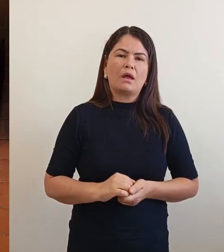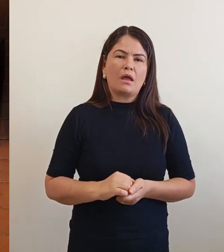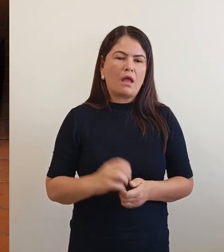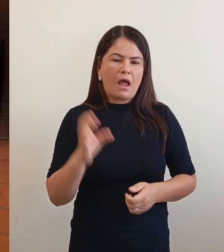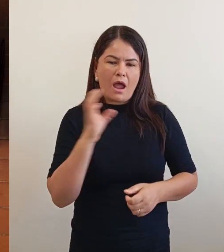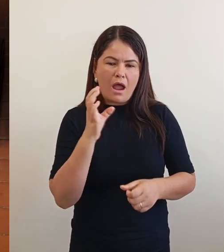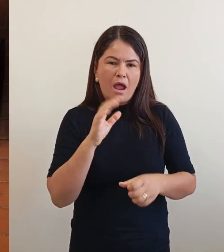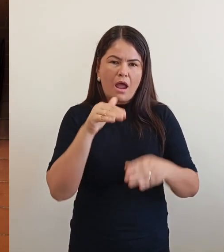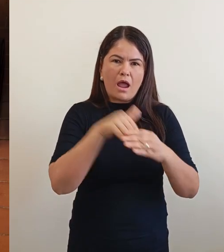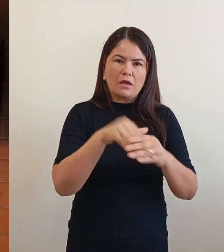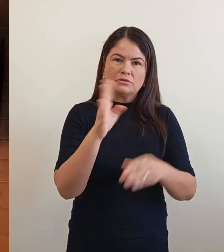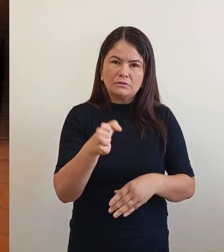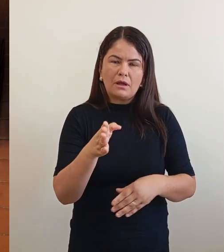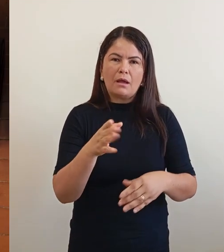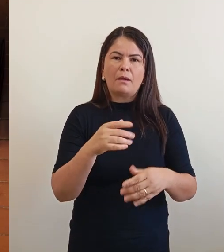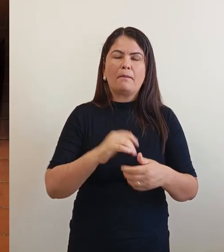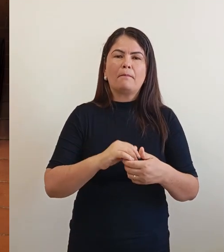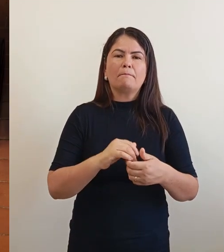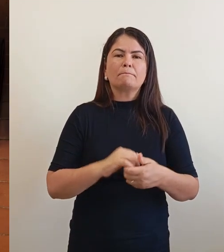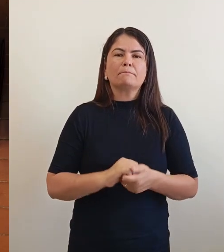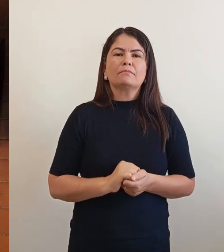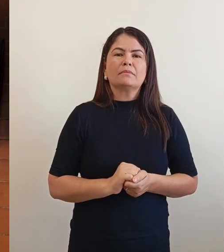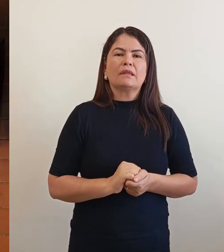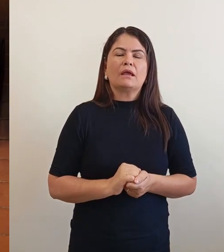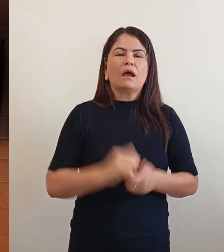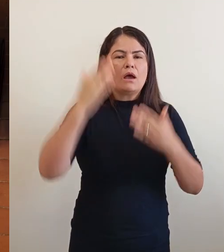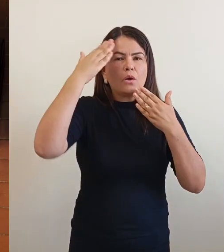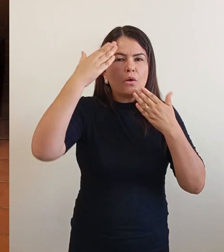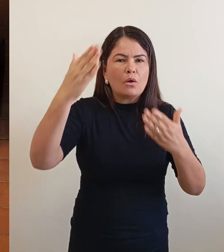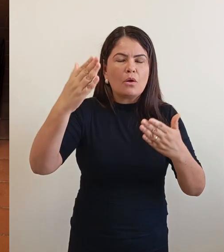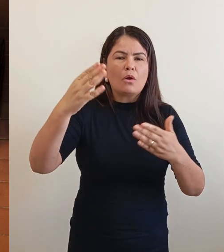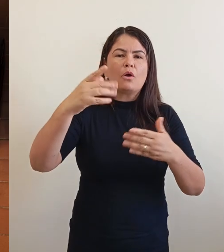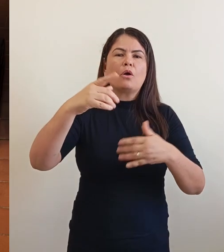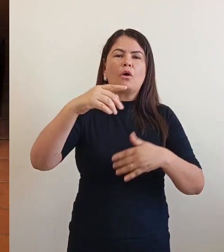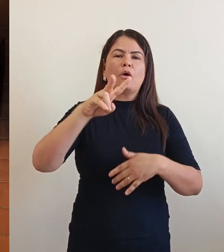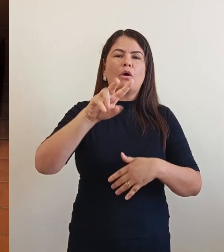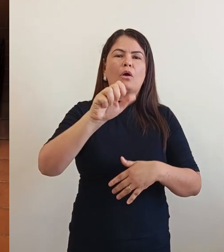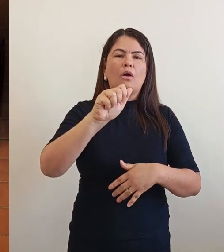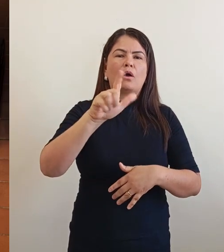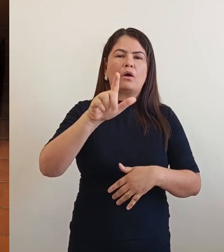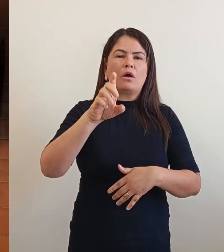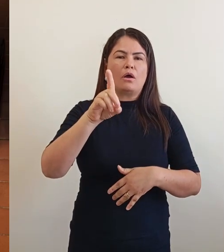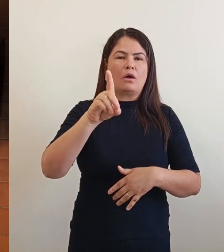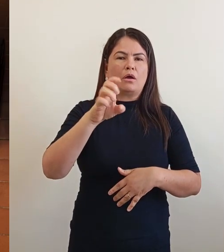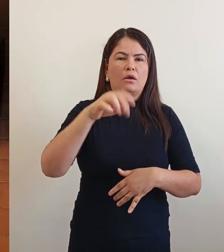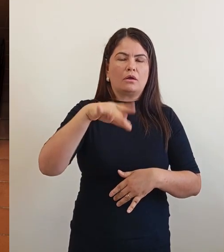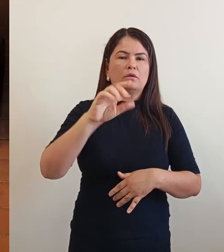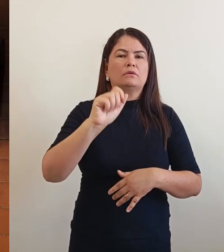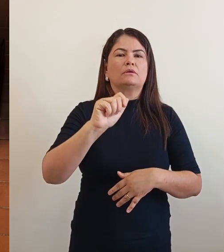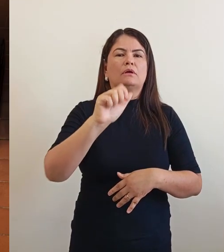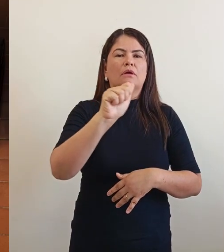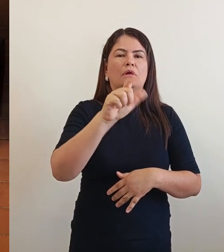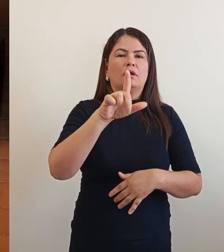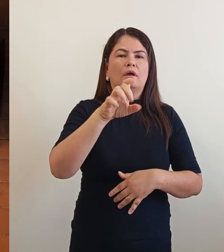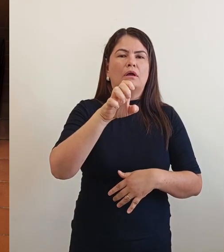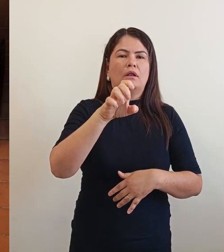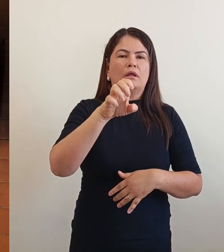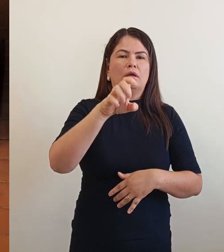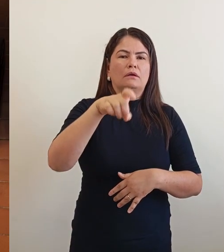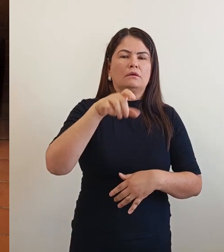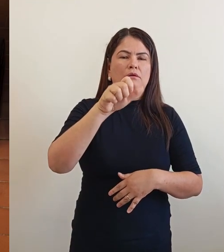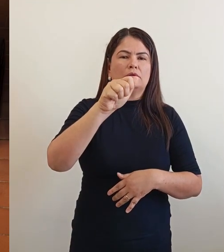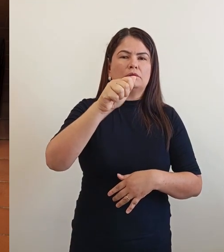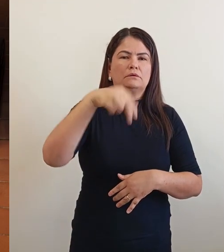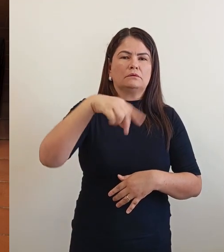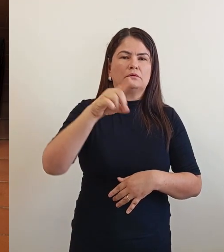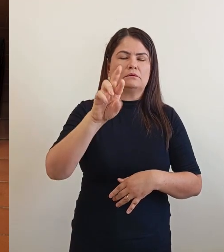Valdênis, que esteve aqui, muito obrigado, ao Alexandre, que é nosso estudante de administração, enteado do candidato Cezinha, ao